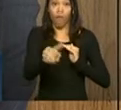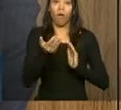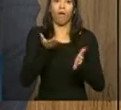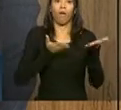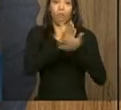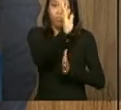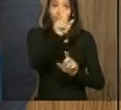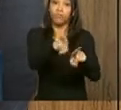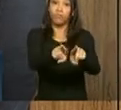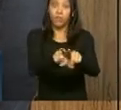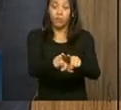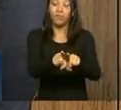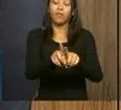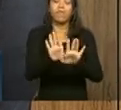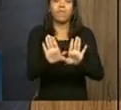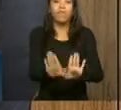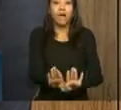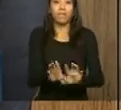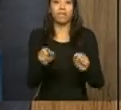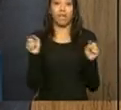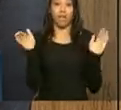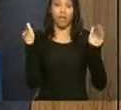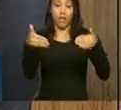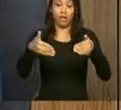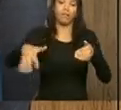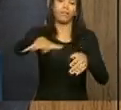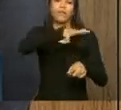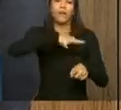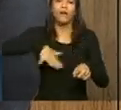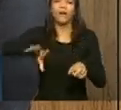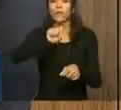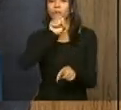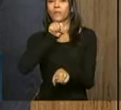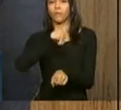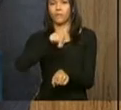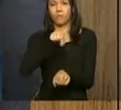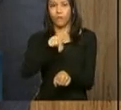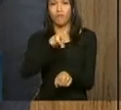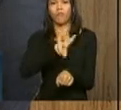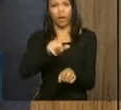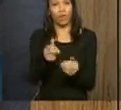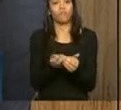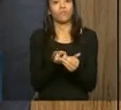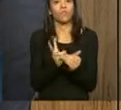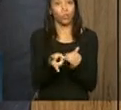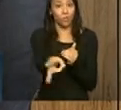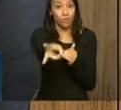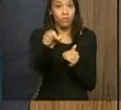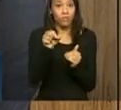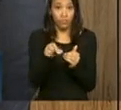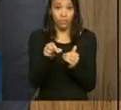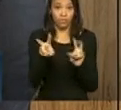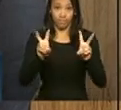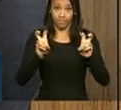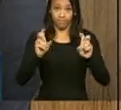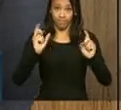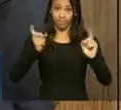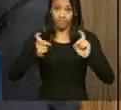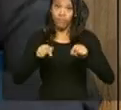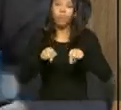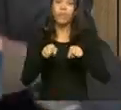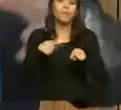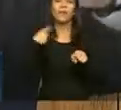mas essa parte do Shadow Bank é uma área que na verdade ela vai continuar, porque a